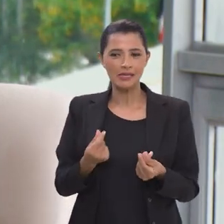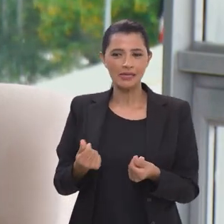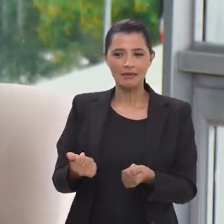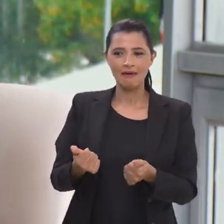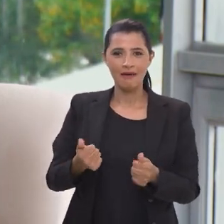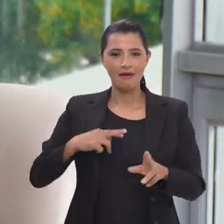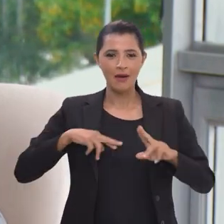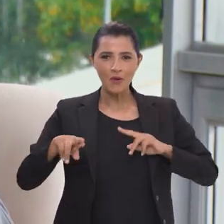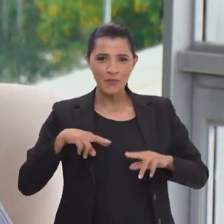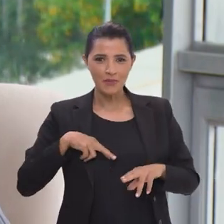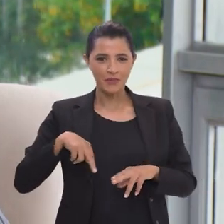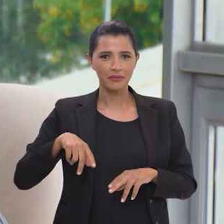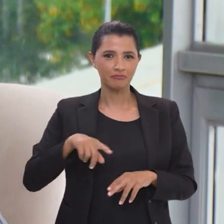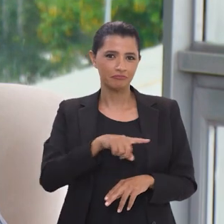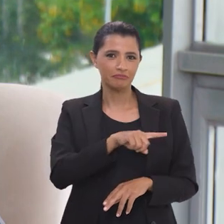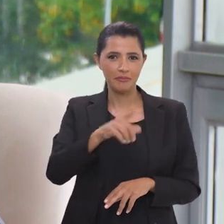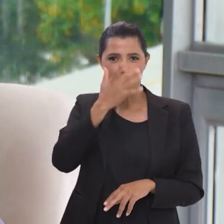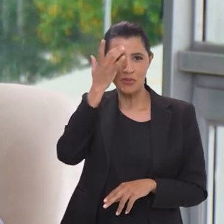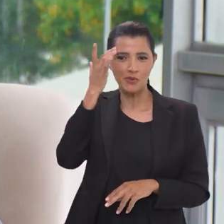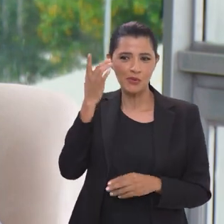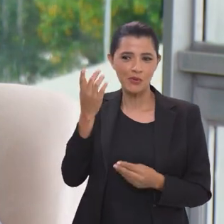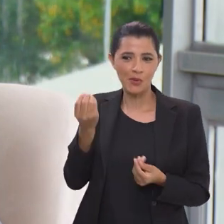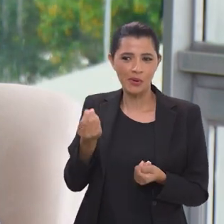vezes não é o ritmo que as pessoas